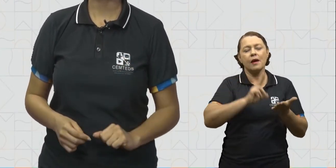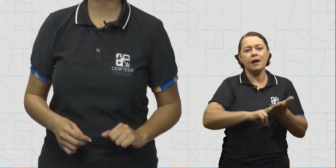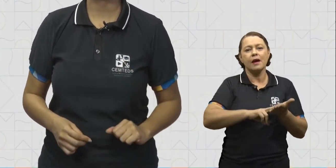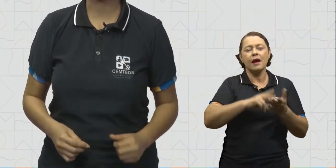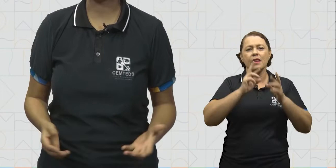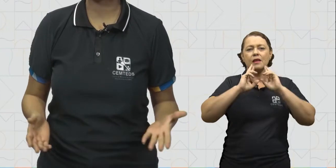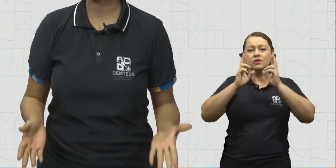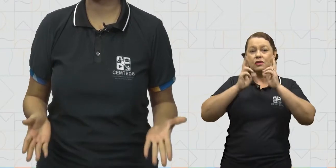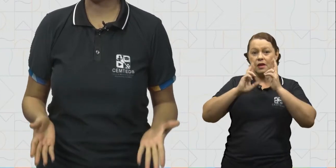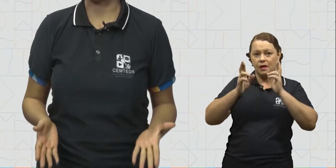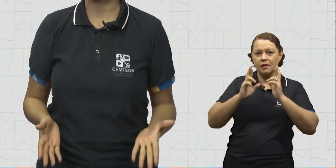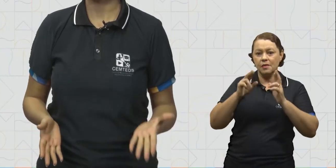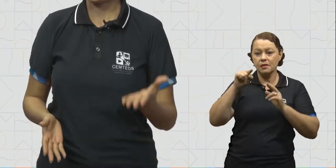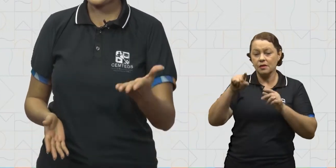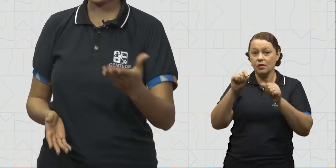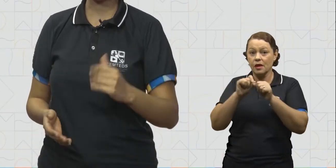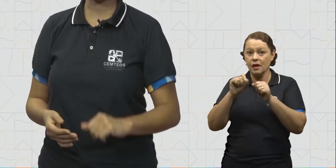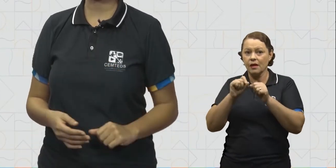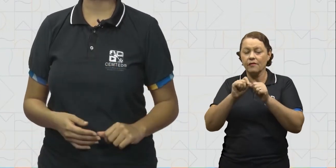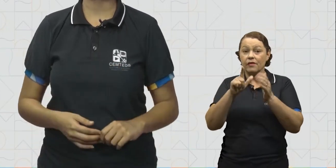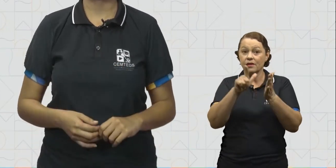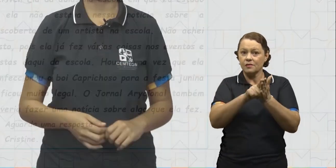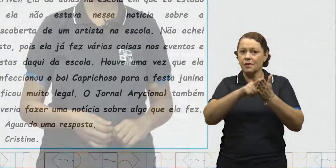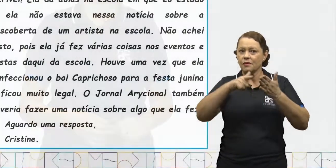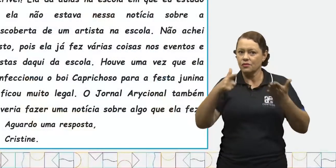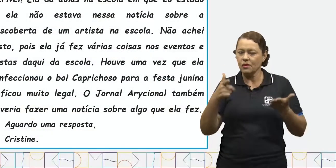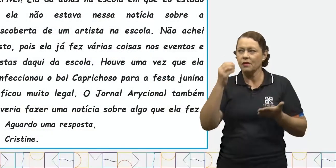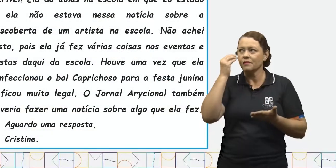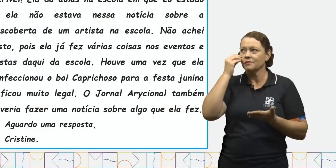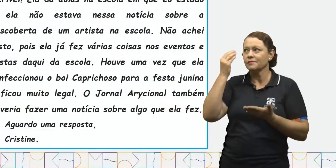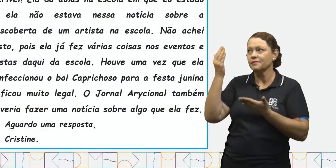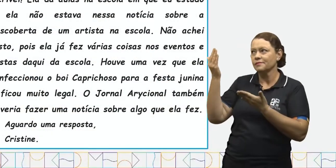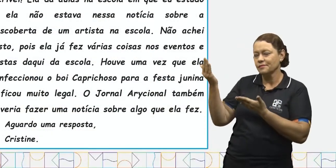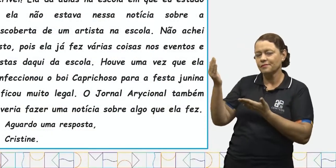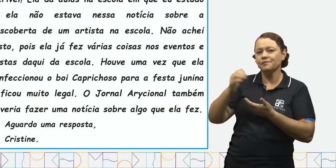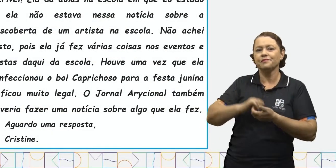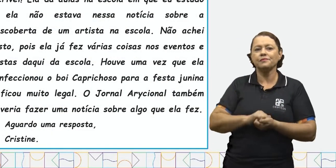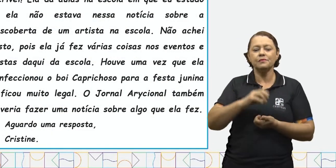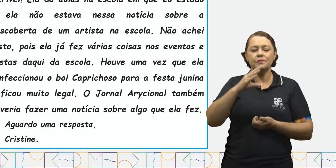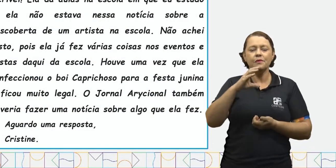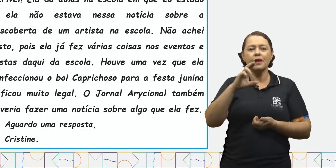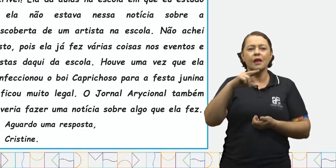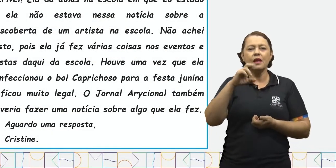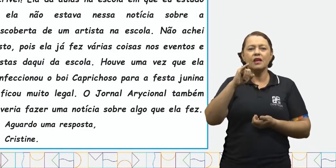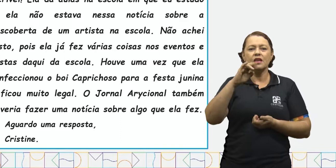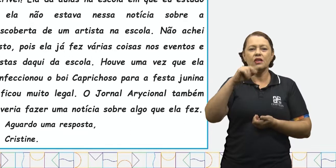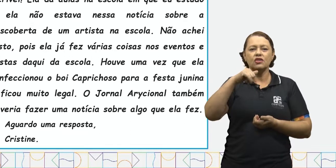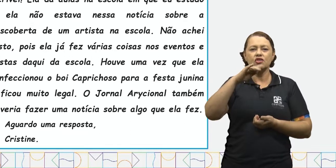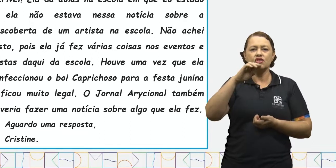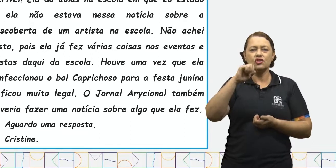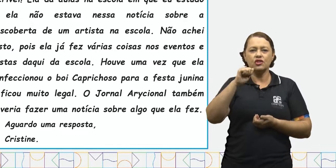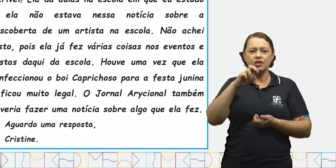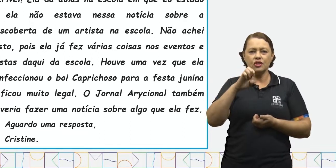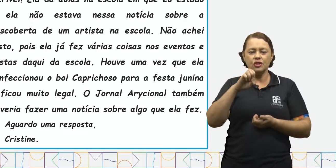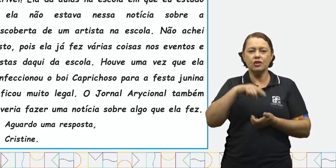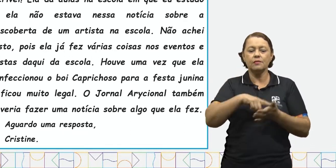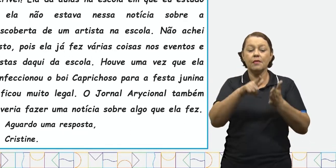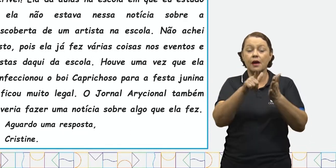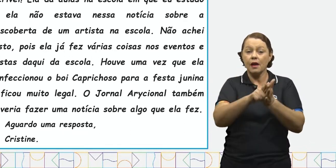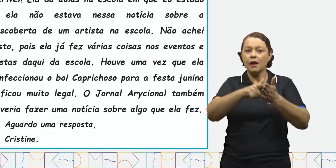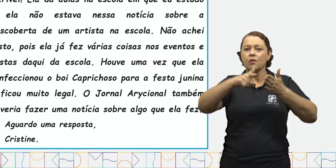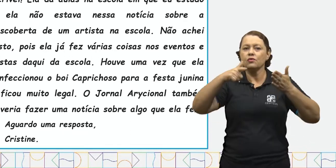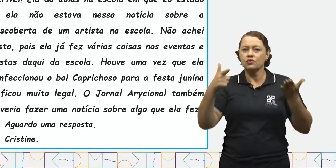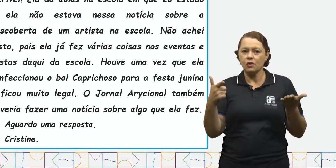para o Jornal Adicional. Releia comigo esta carta. De Cristine para o Jornal Adicional. Manaus,